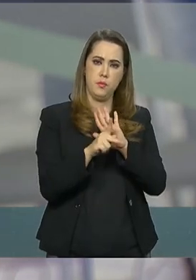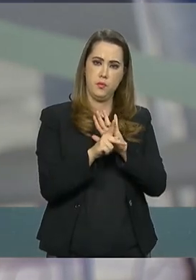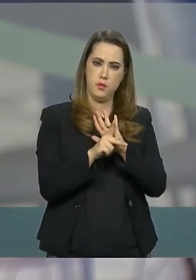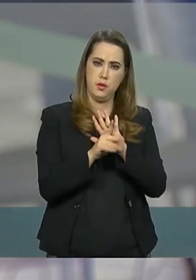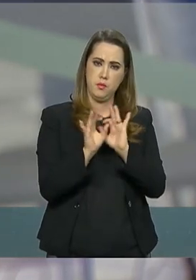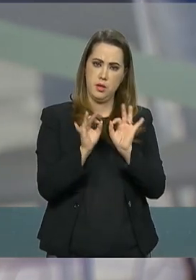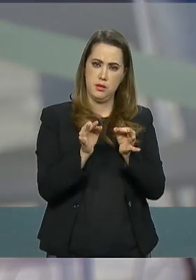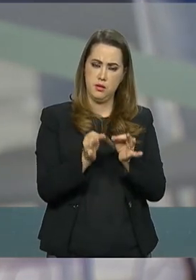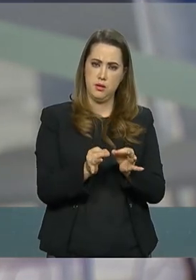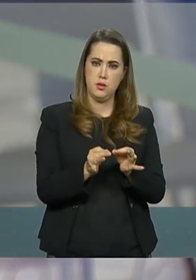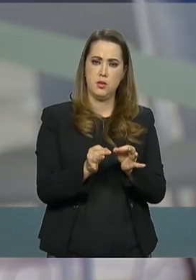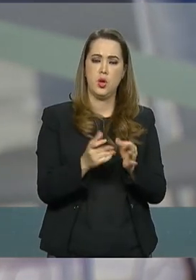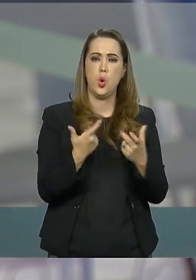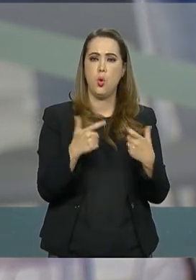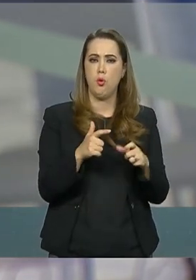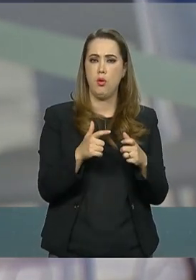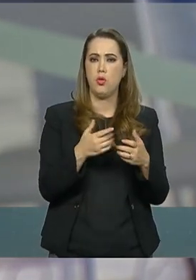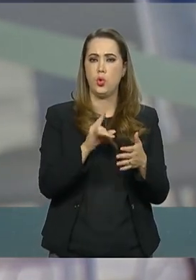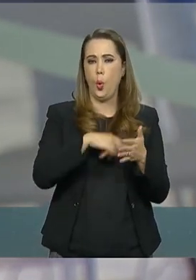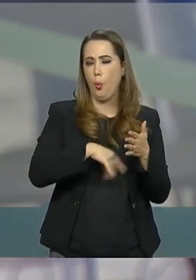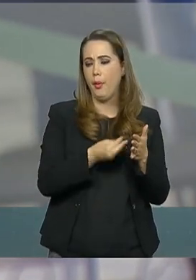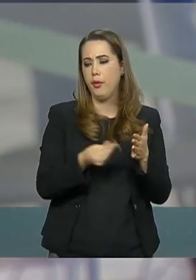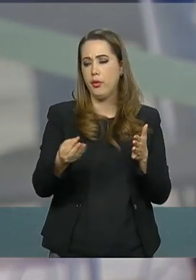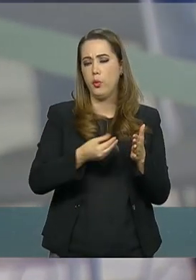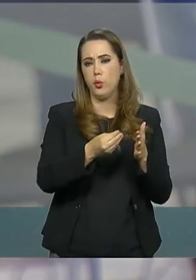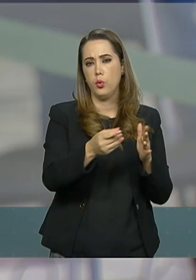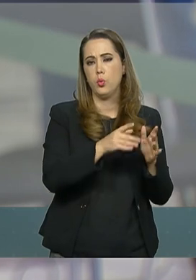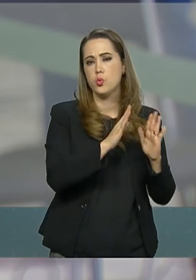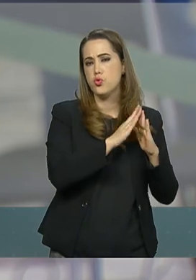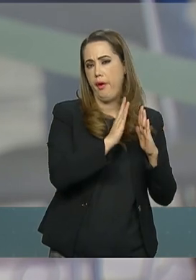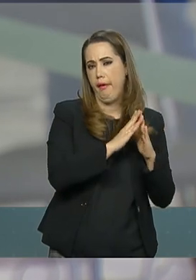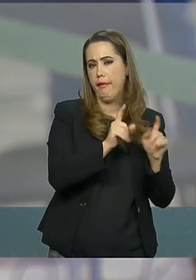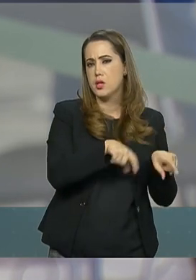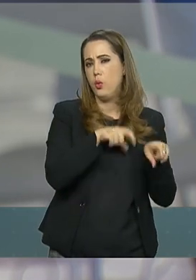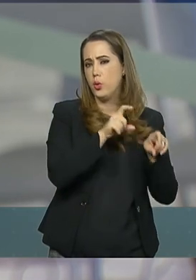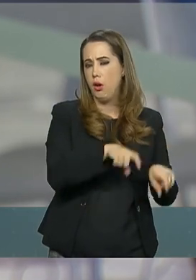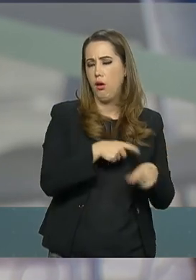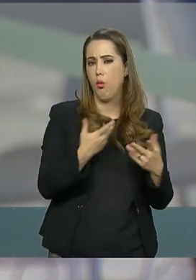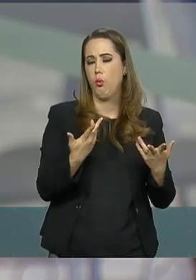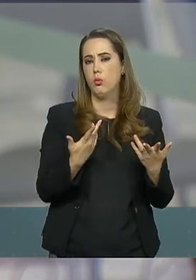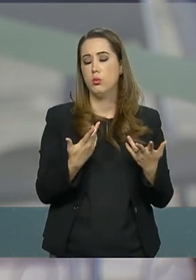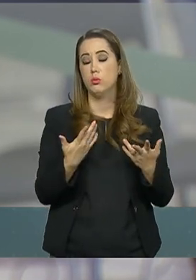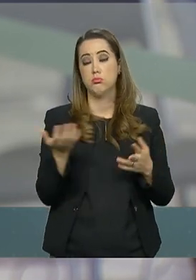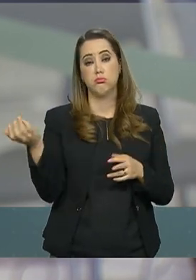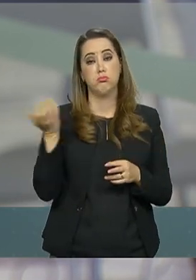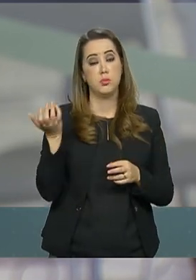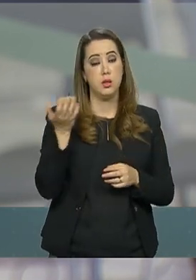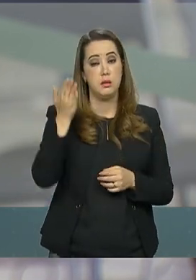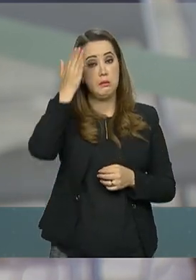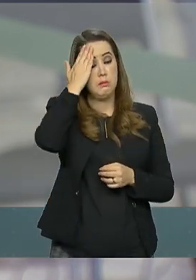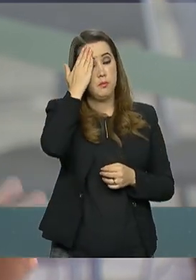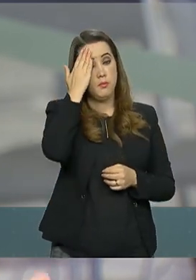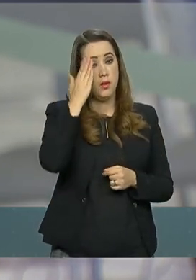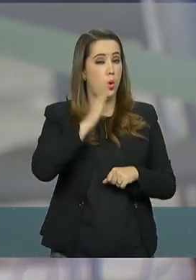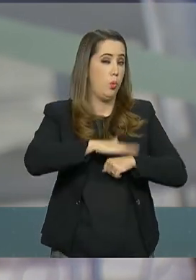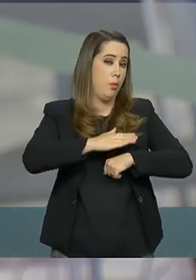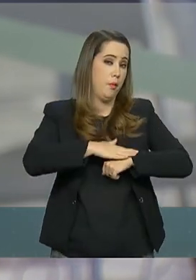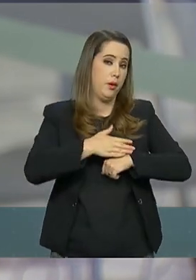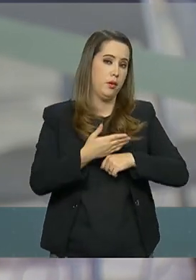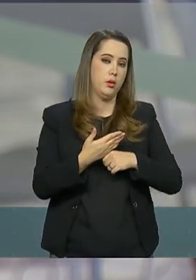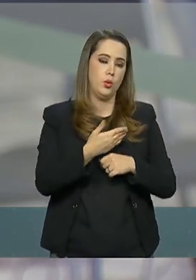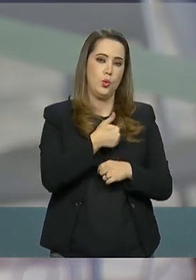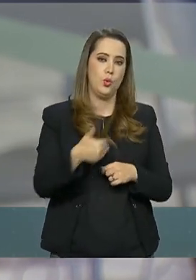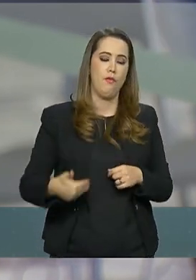regularização de propriedades fundiárias, propriedades rurais, aliás. Eu queria saber quando o governo deve